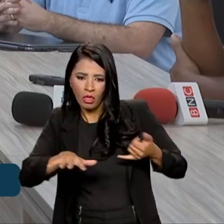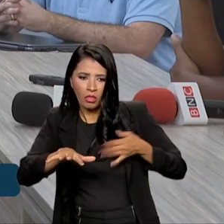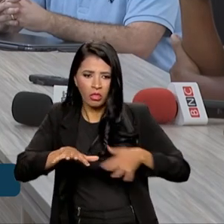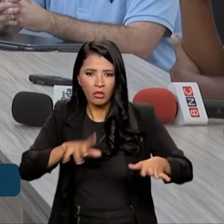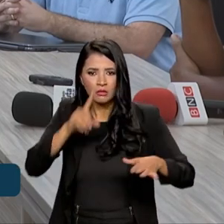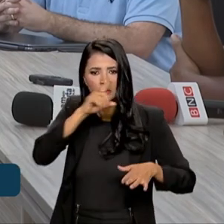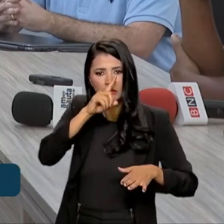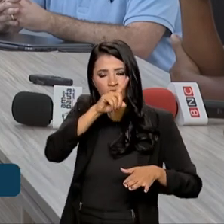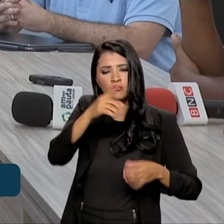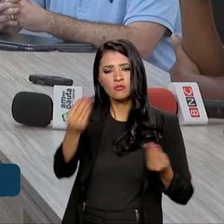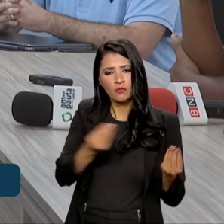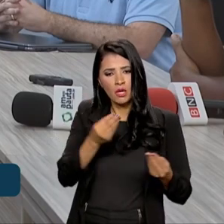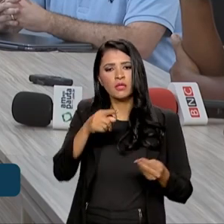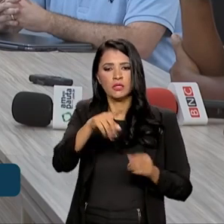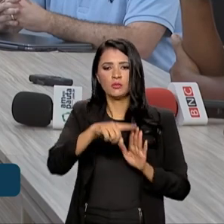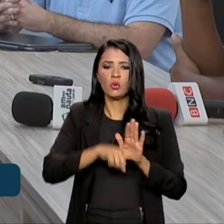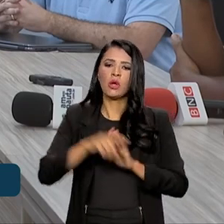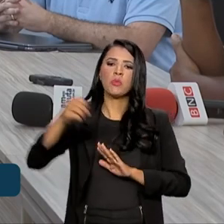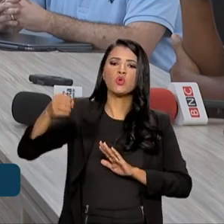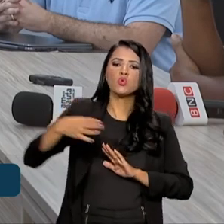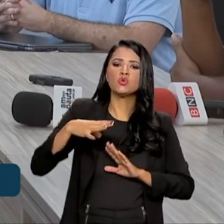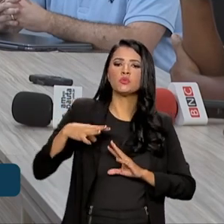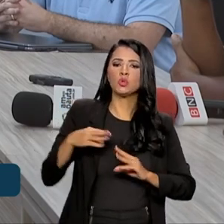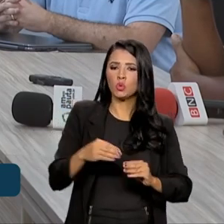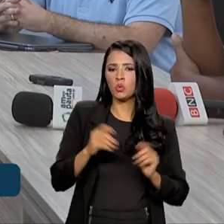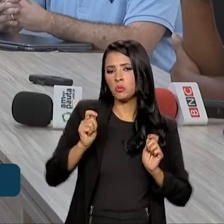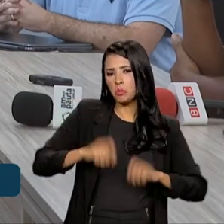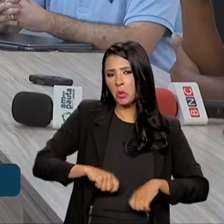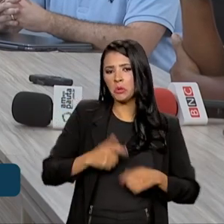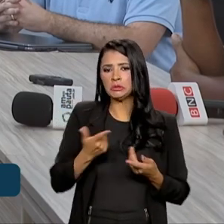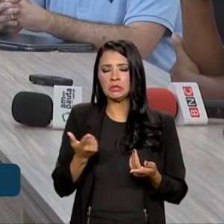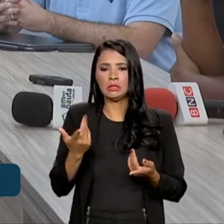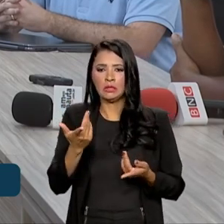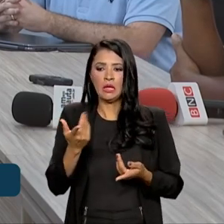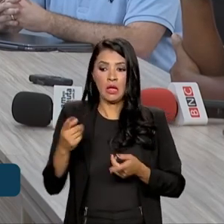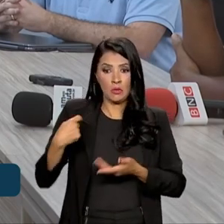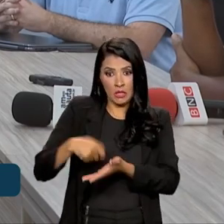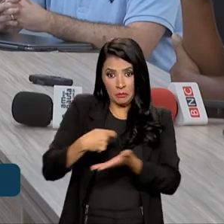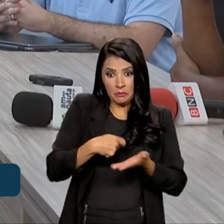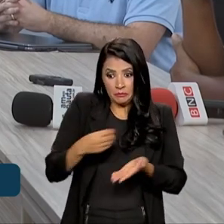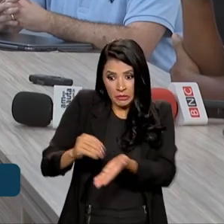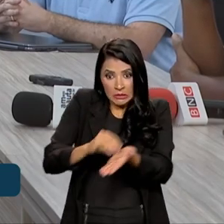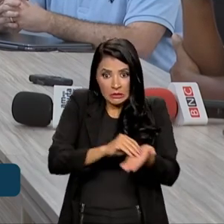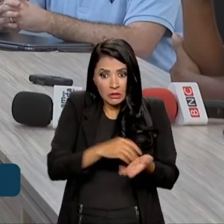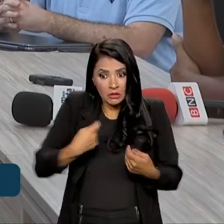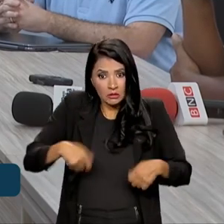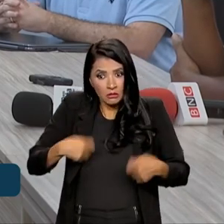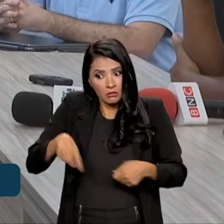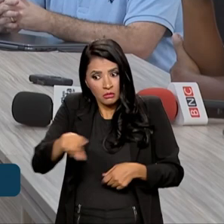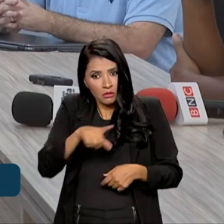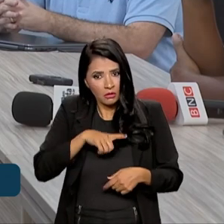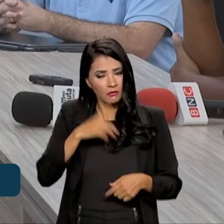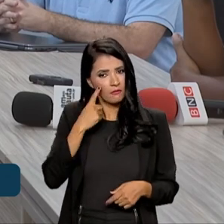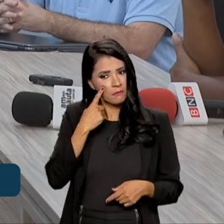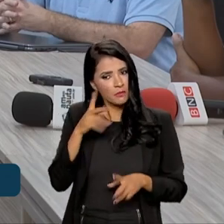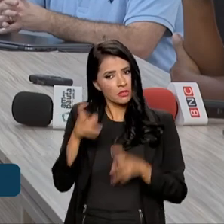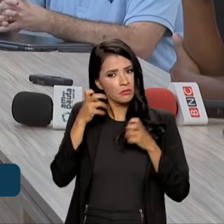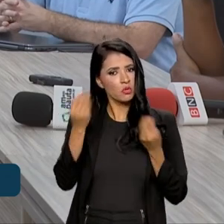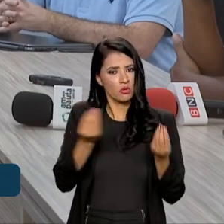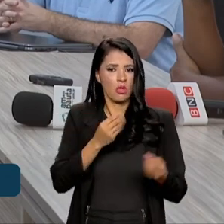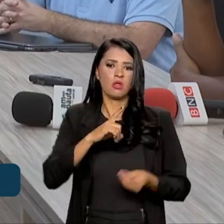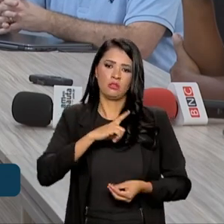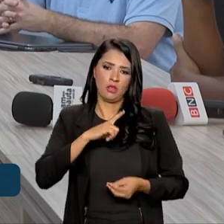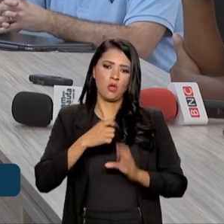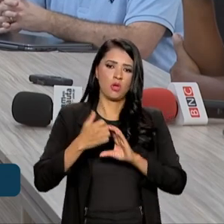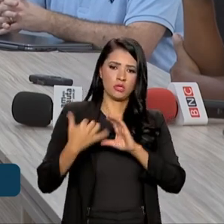do programa Luz para Todos possam suprir essa necessidade, tendo em vista que é, como você falou, existe